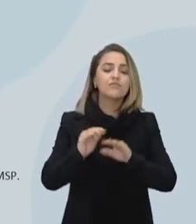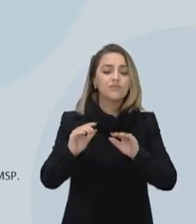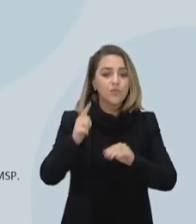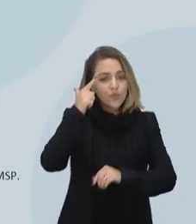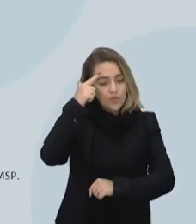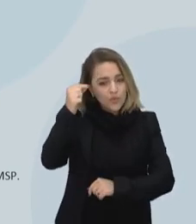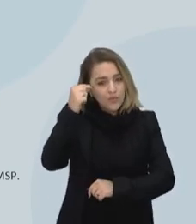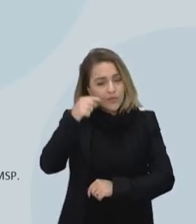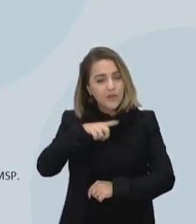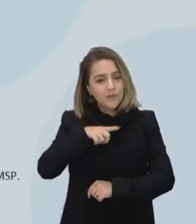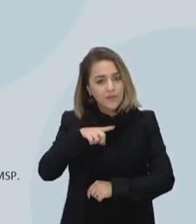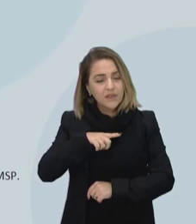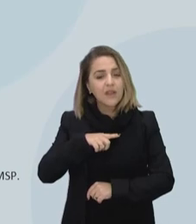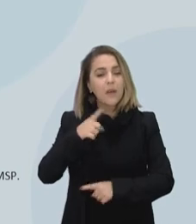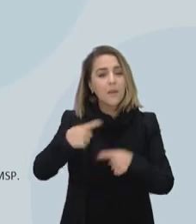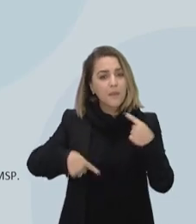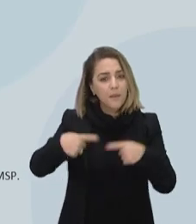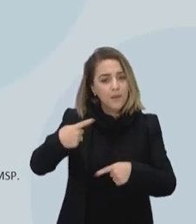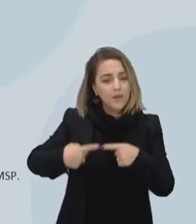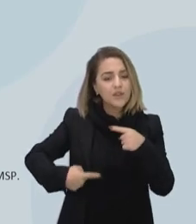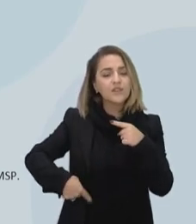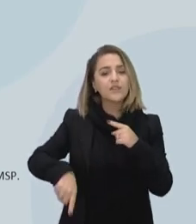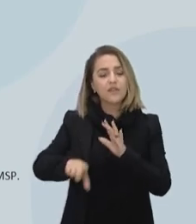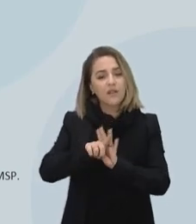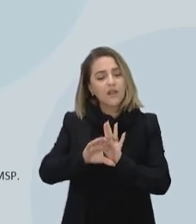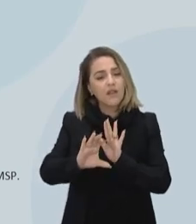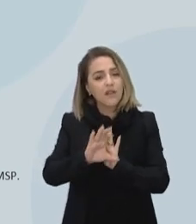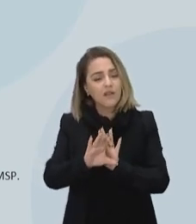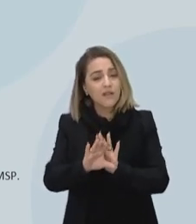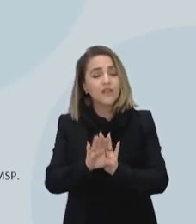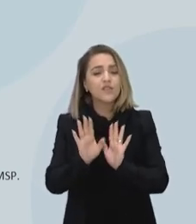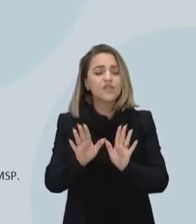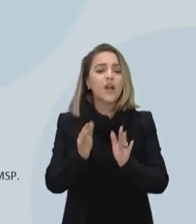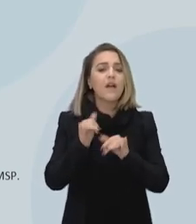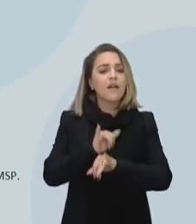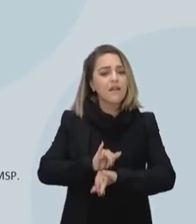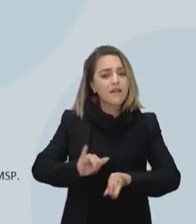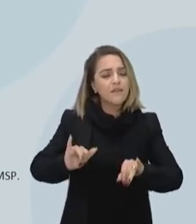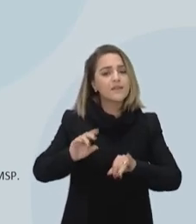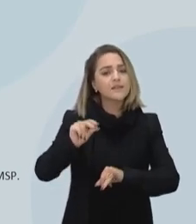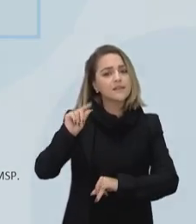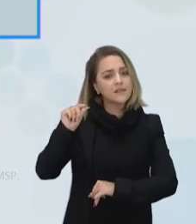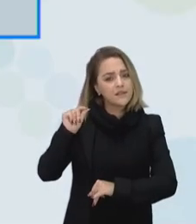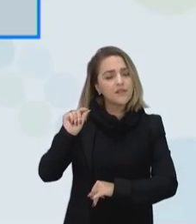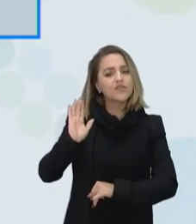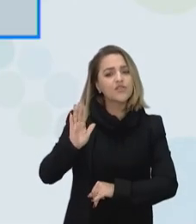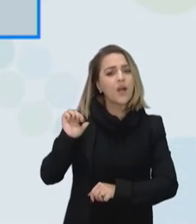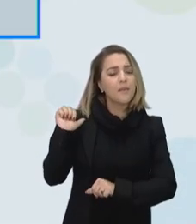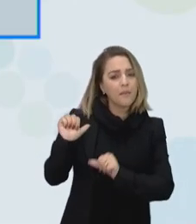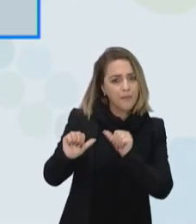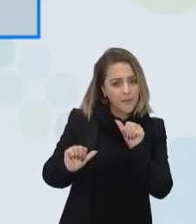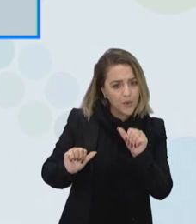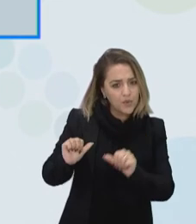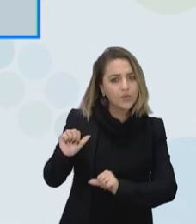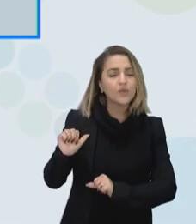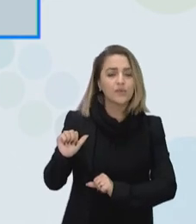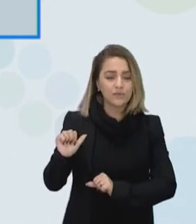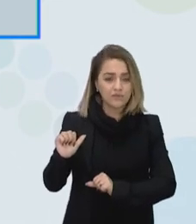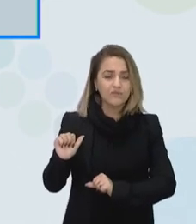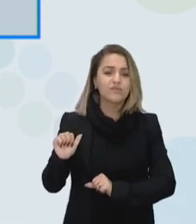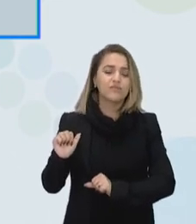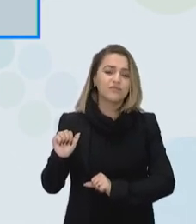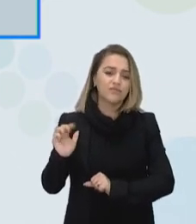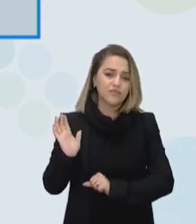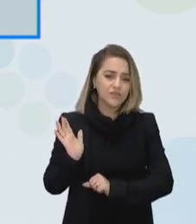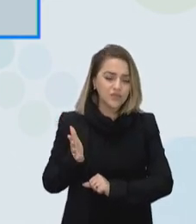nas universidades. Eu estava falando, então, há algum tempo atrás essa realidade mudou, né? Porque foram